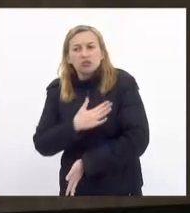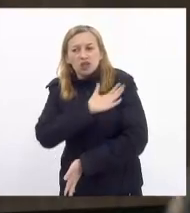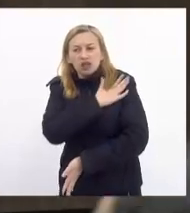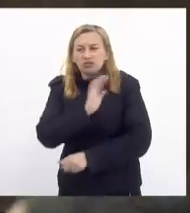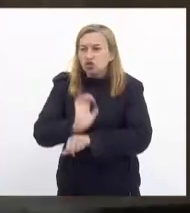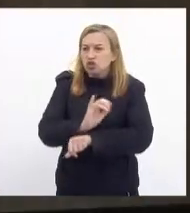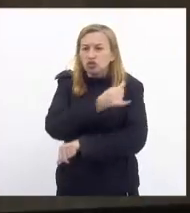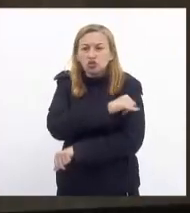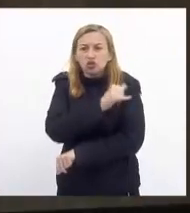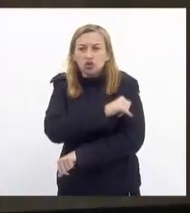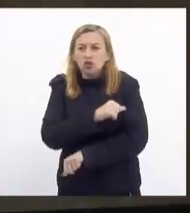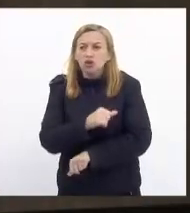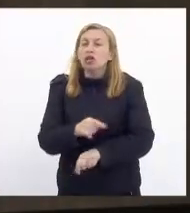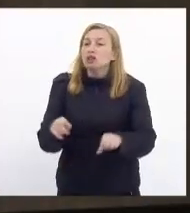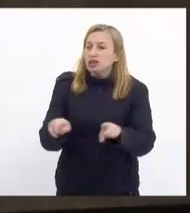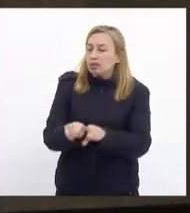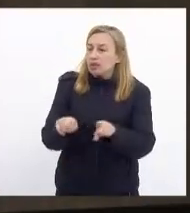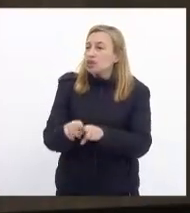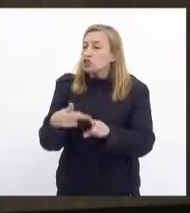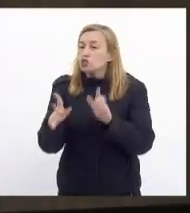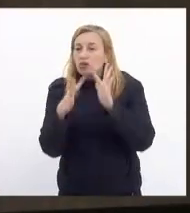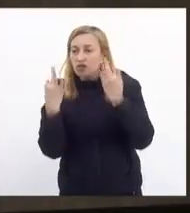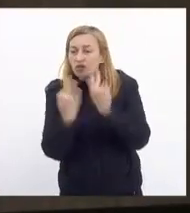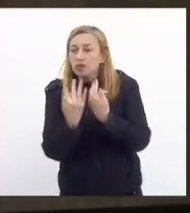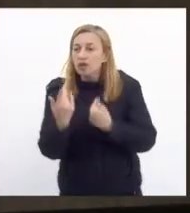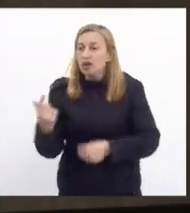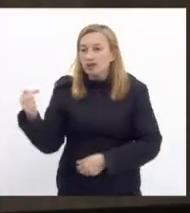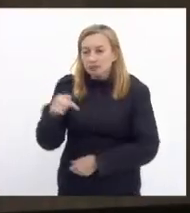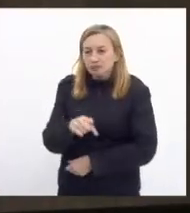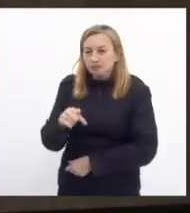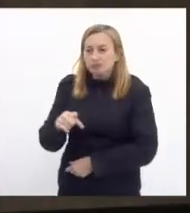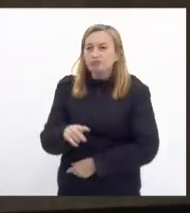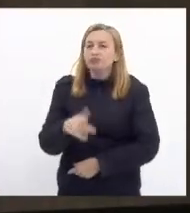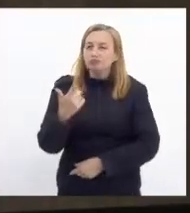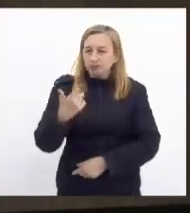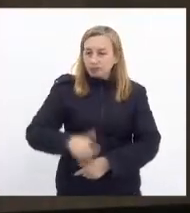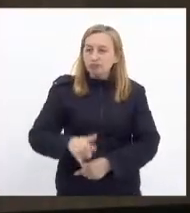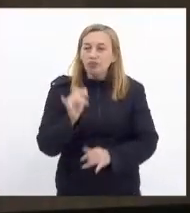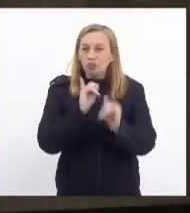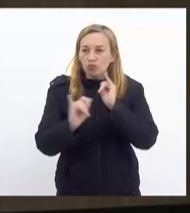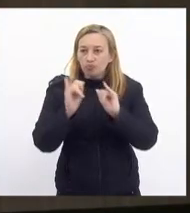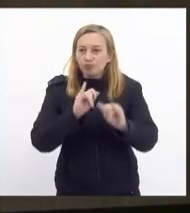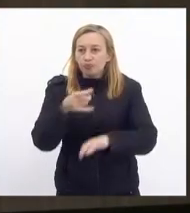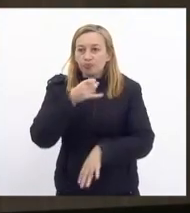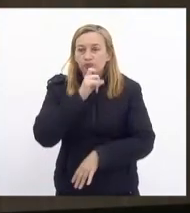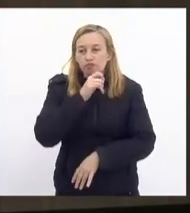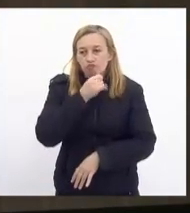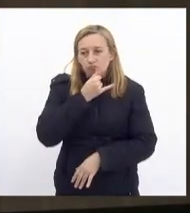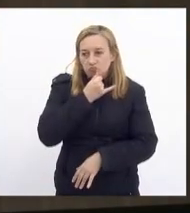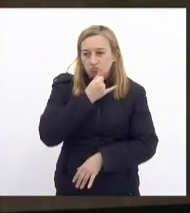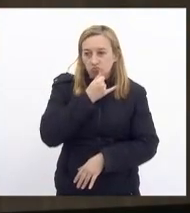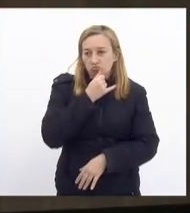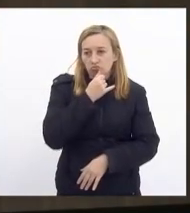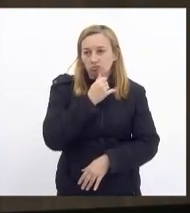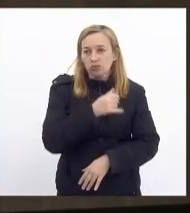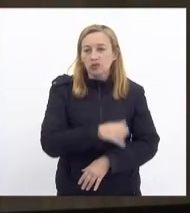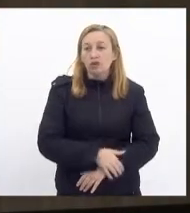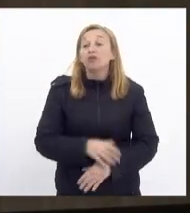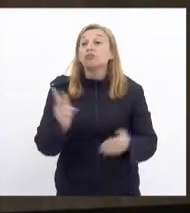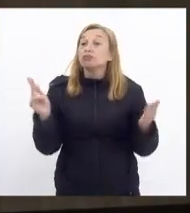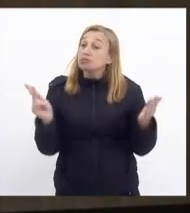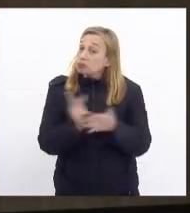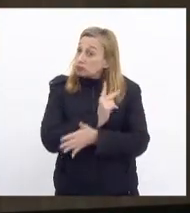do Rio de Janeiro e seus dependentes. Trago aqui hoje mais uma notícia triste. Mais uma notícia triste que